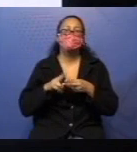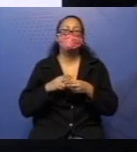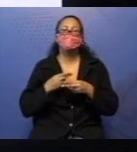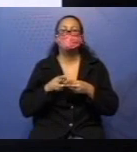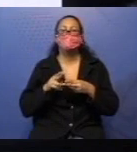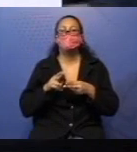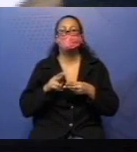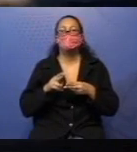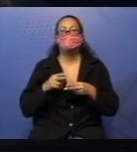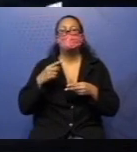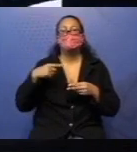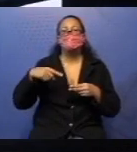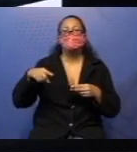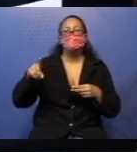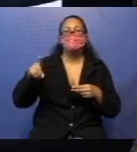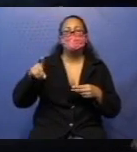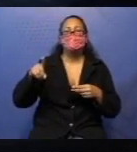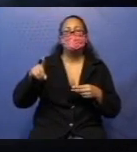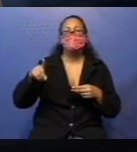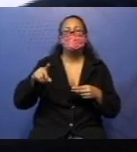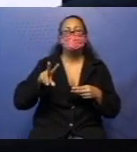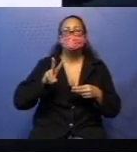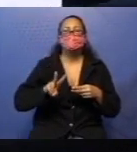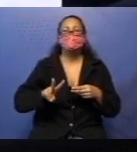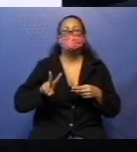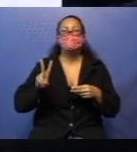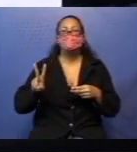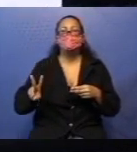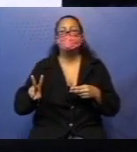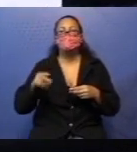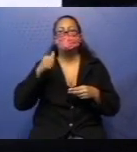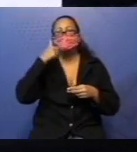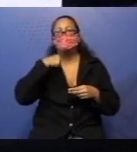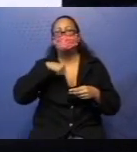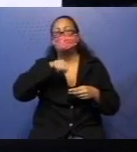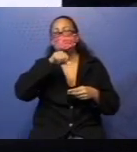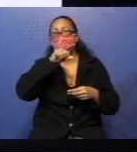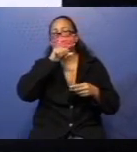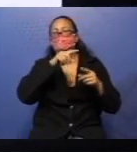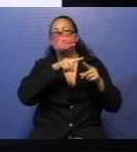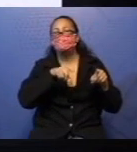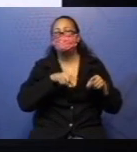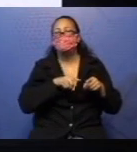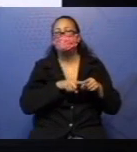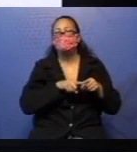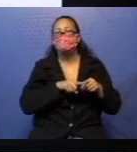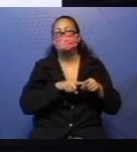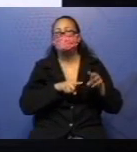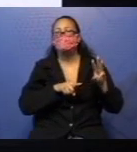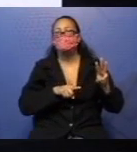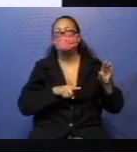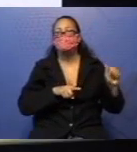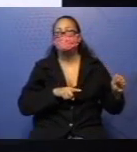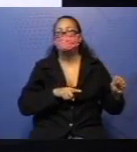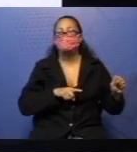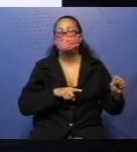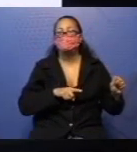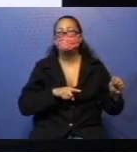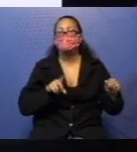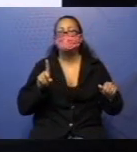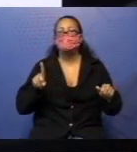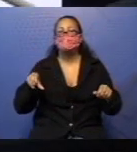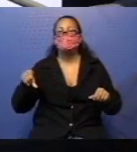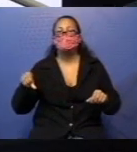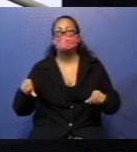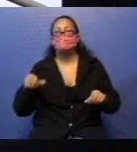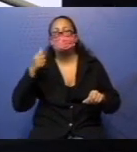a esse chá 22 mães do terceiro A e 19 mães do terceiro